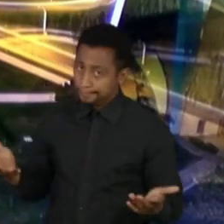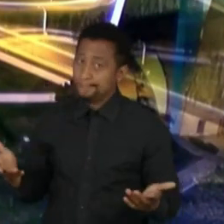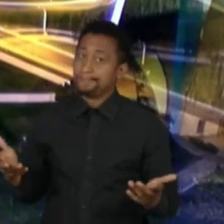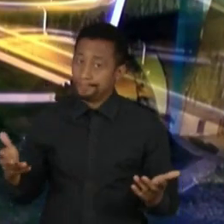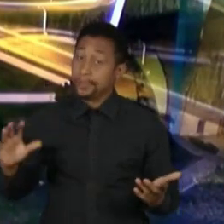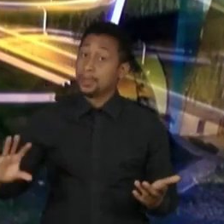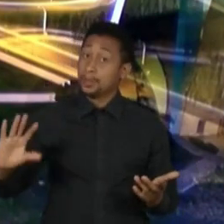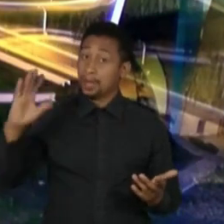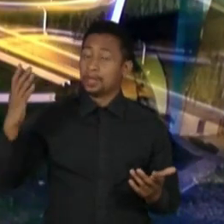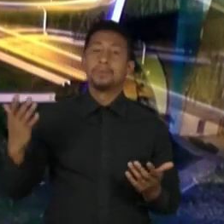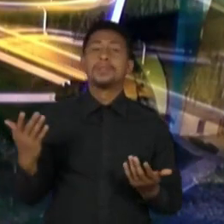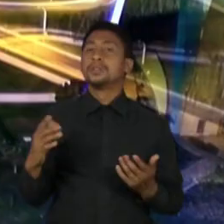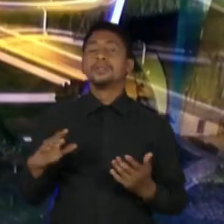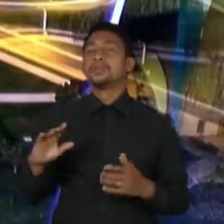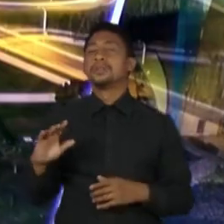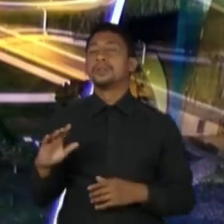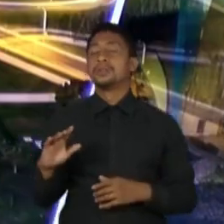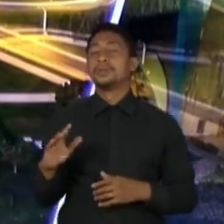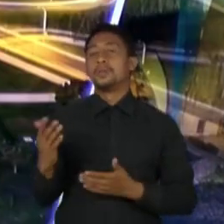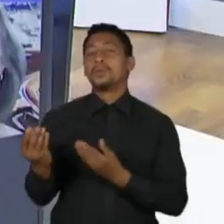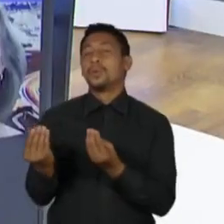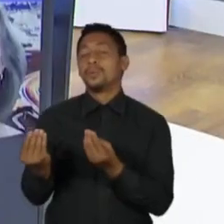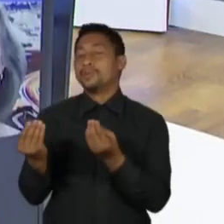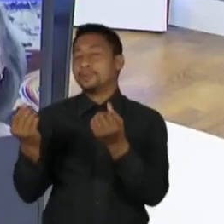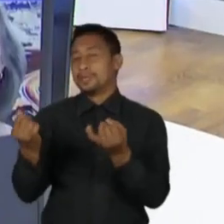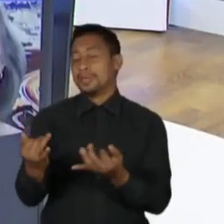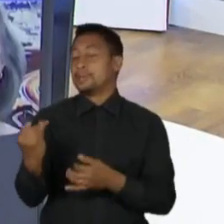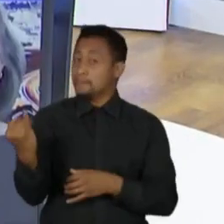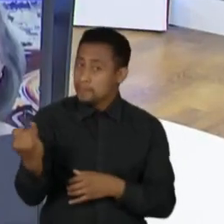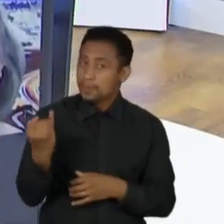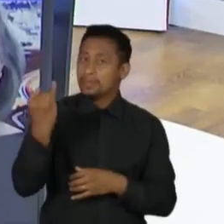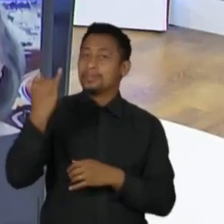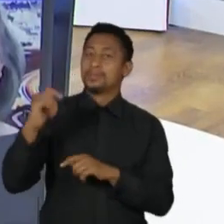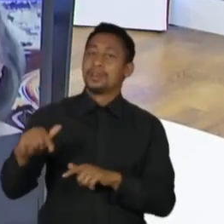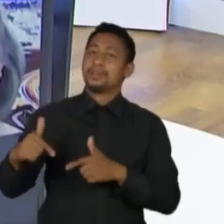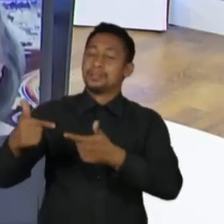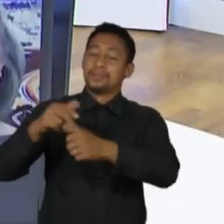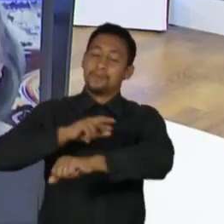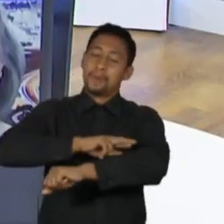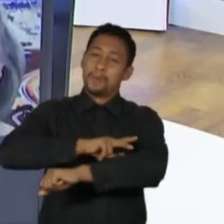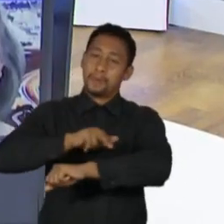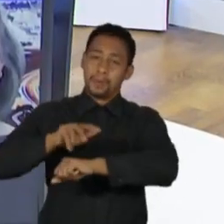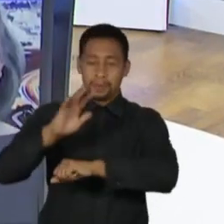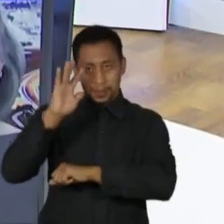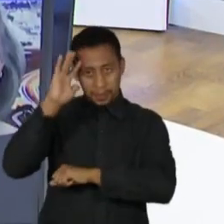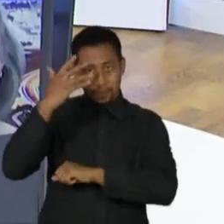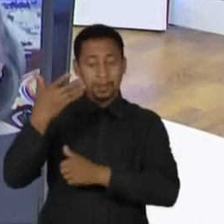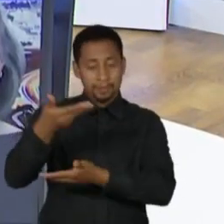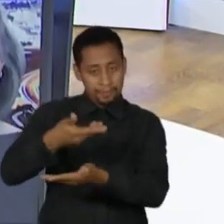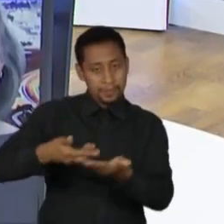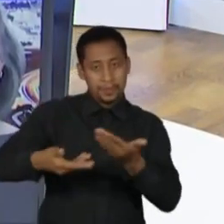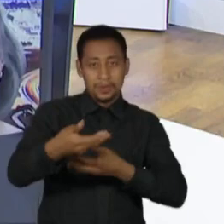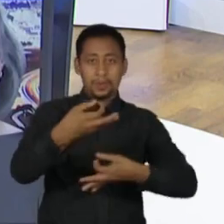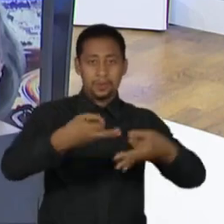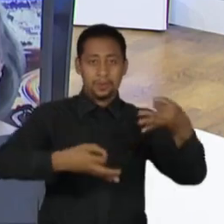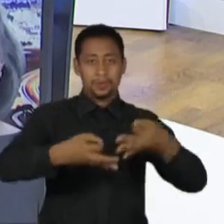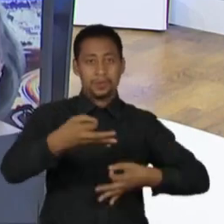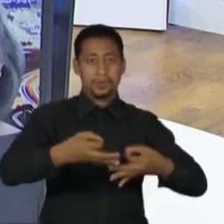considerar o racismo estrutural nas decisões que sendo tomadas pelo judiciário e trazer essa pauta para o centro da justiça.